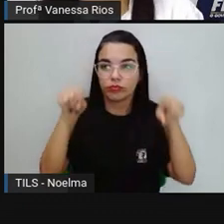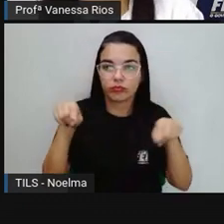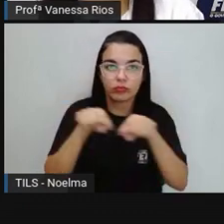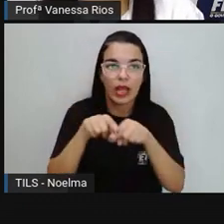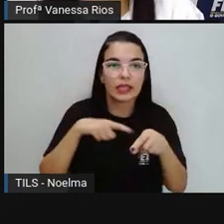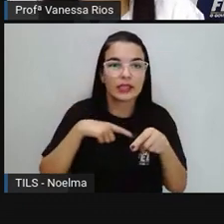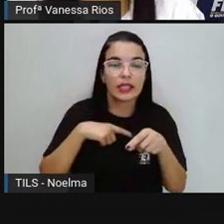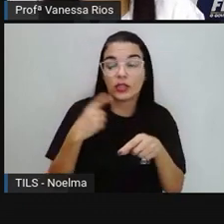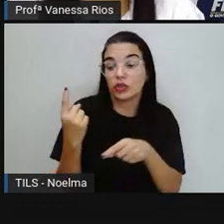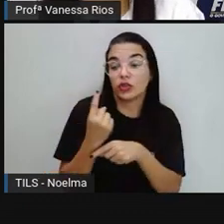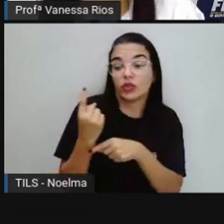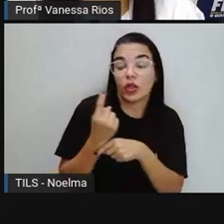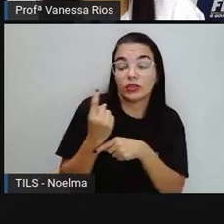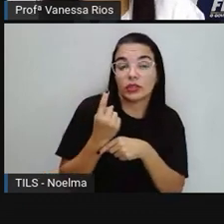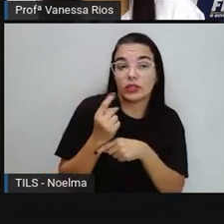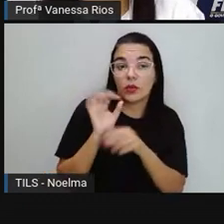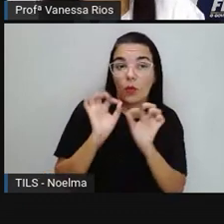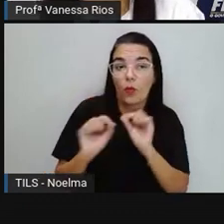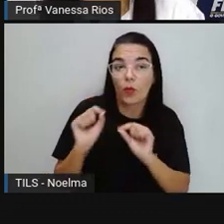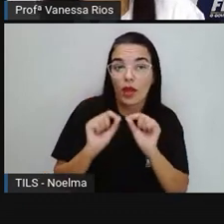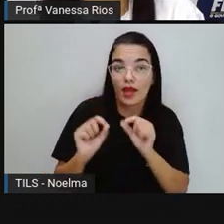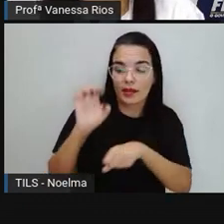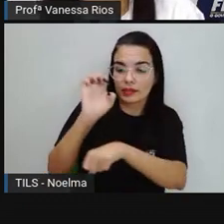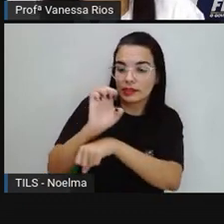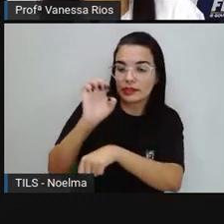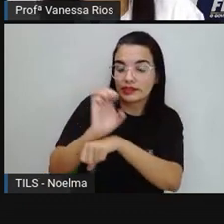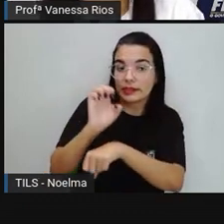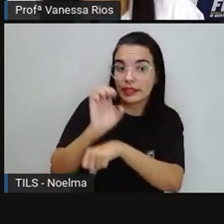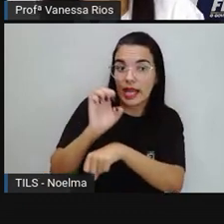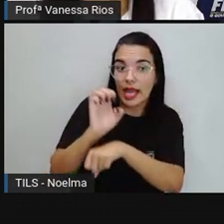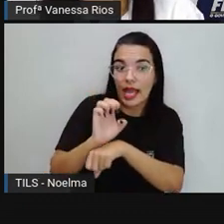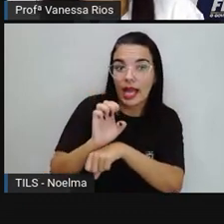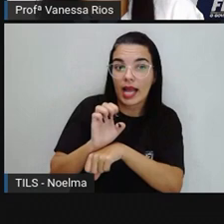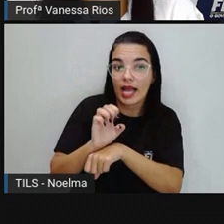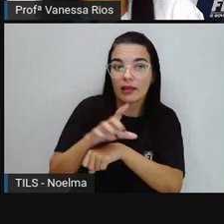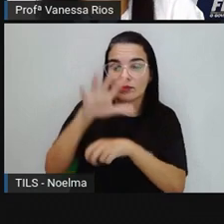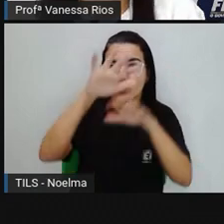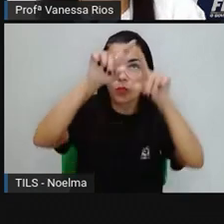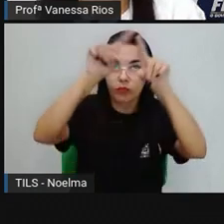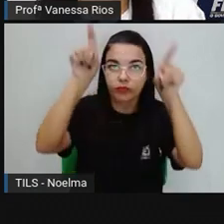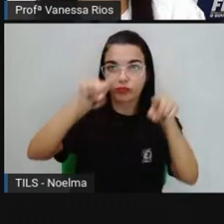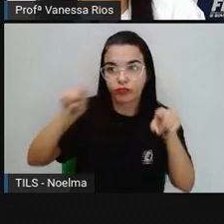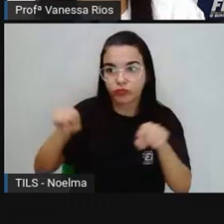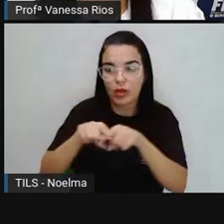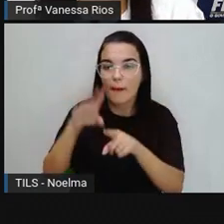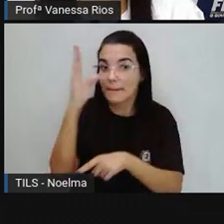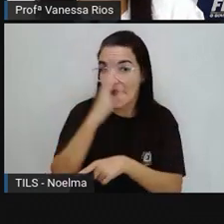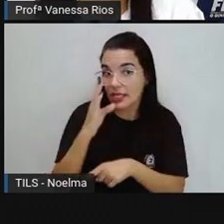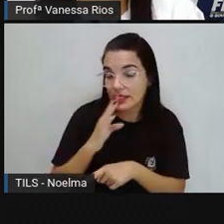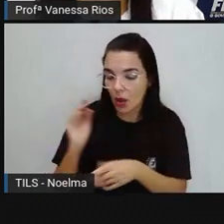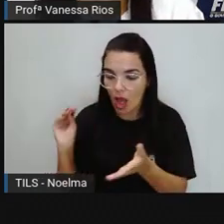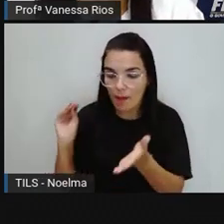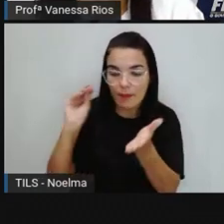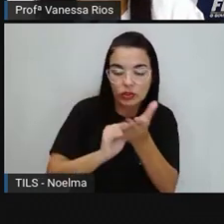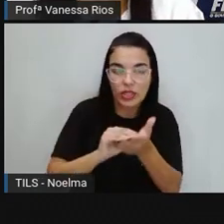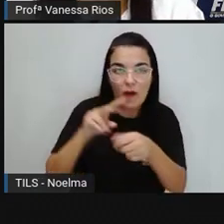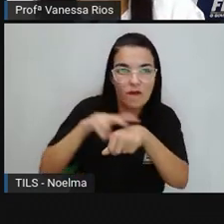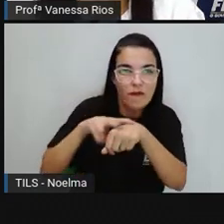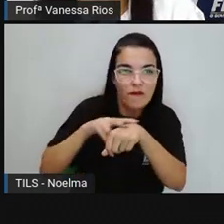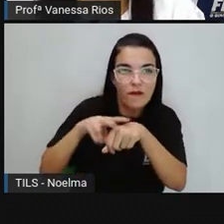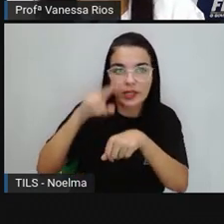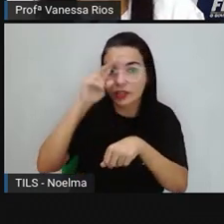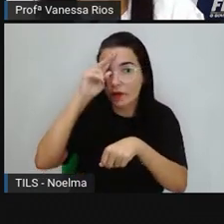gente tem isolado, né, o espaço territorial do Brasil e aparece em destaque